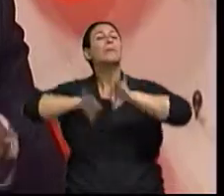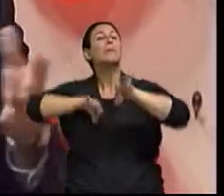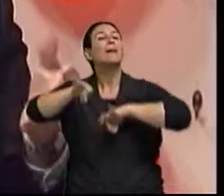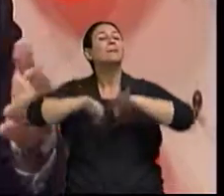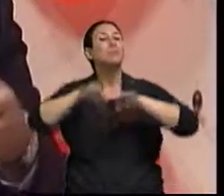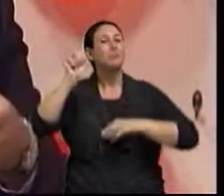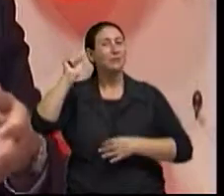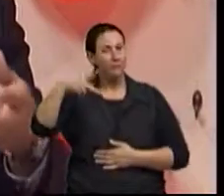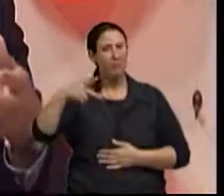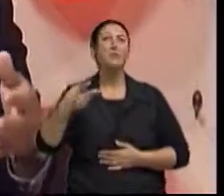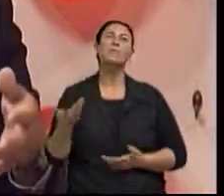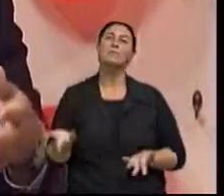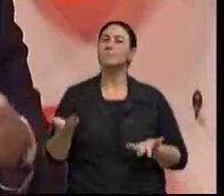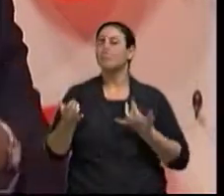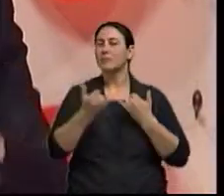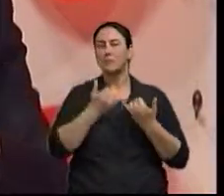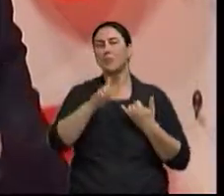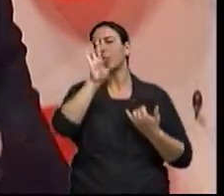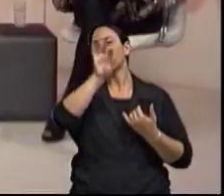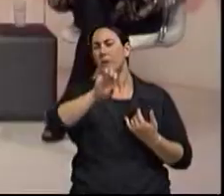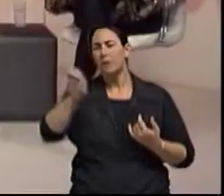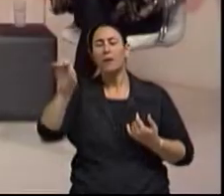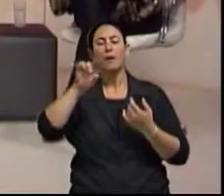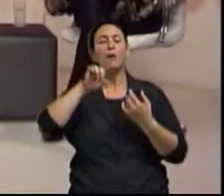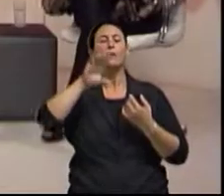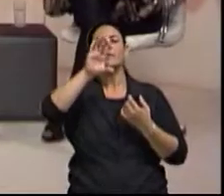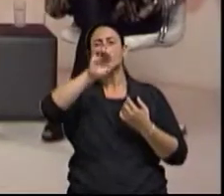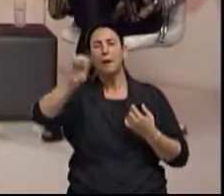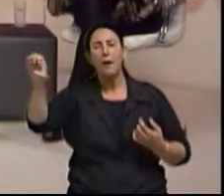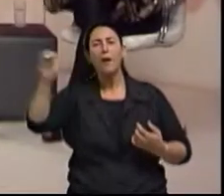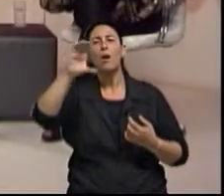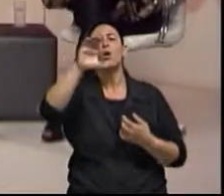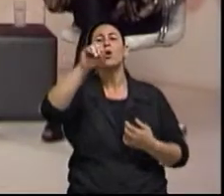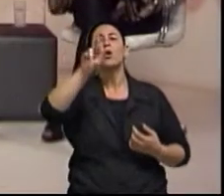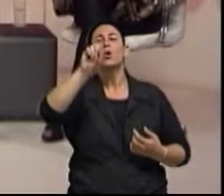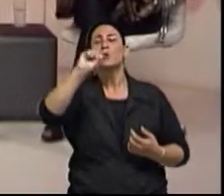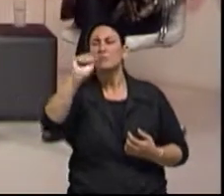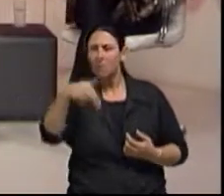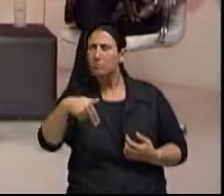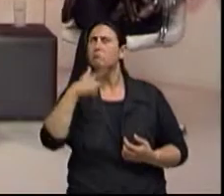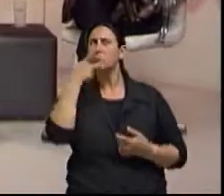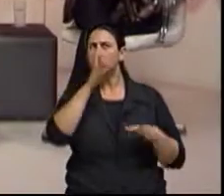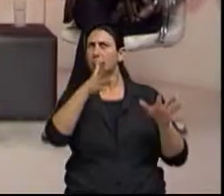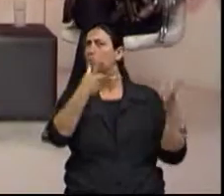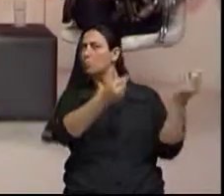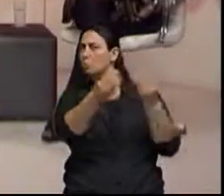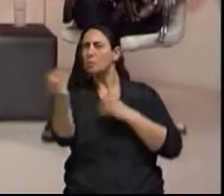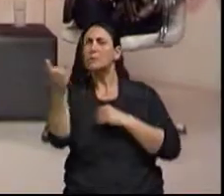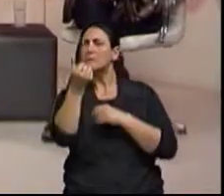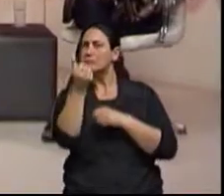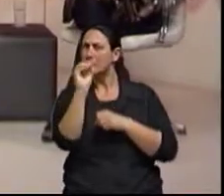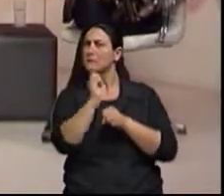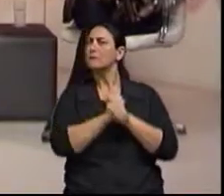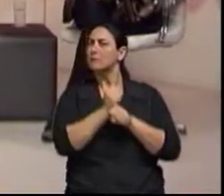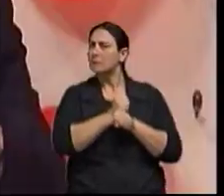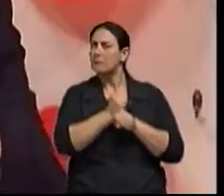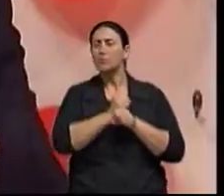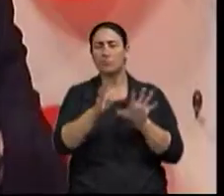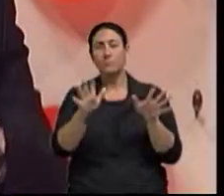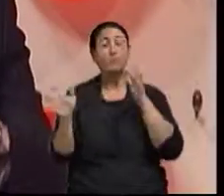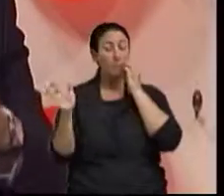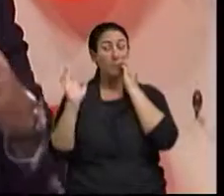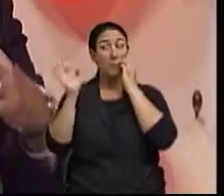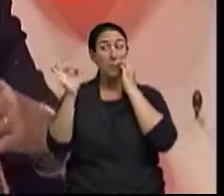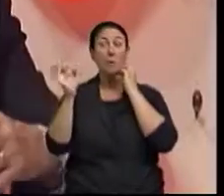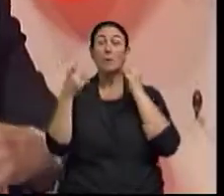Exatamente. Então, a CE, a Corsan... E que as empresas têm, muitas têm essa data, 60 anos tem que sair. E tem essa preocupação com o